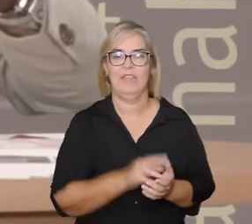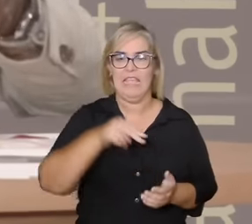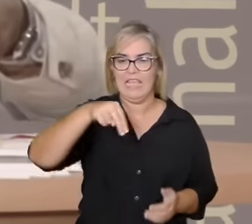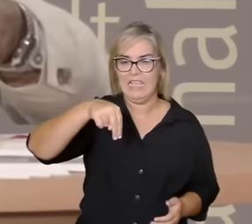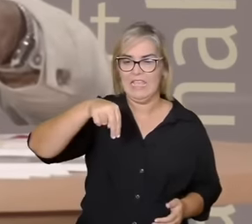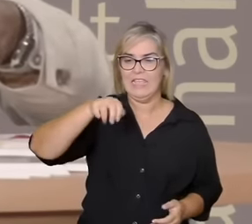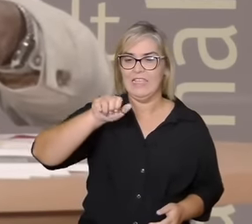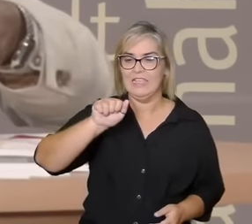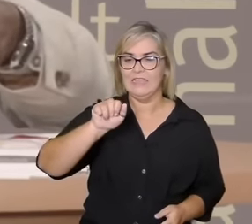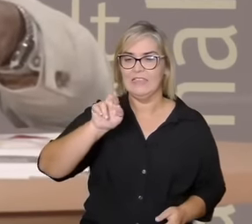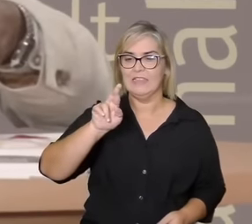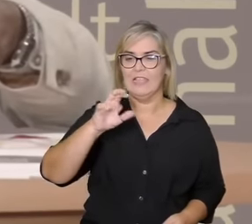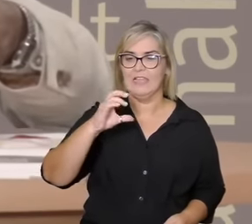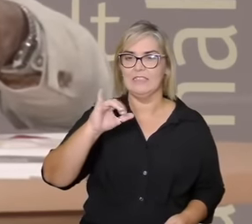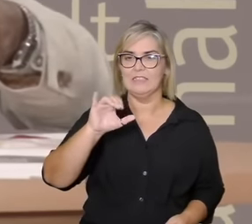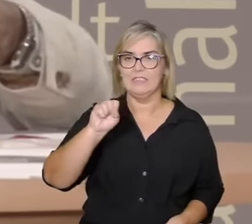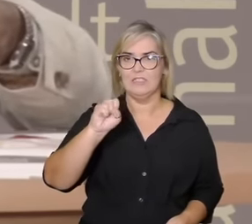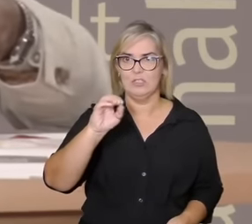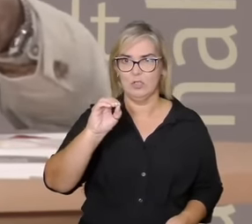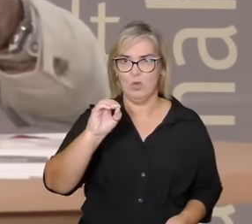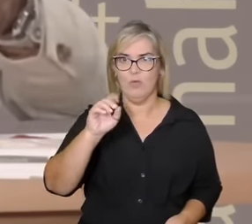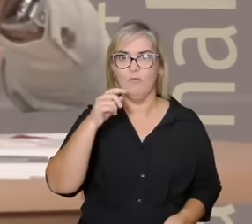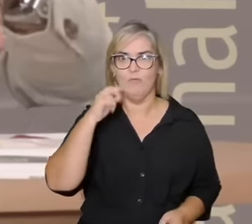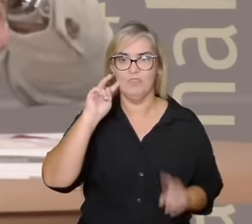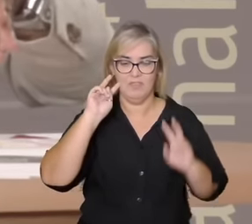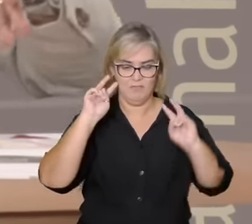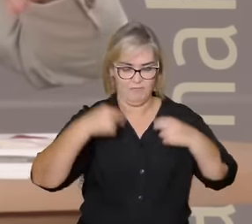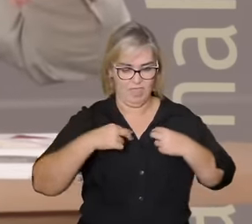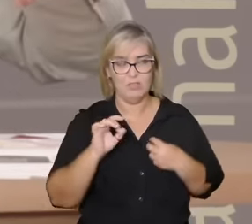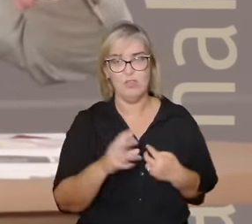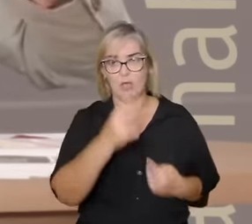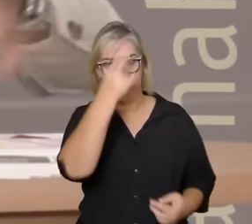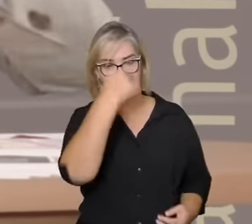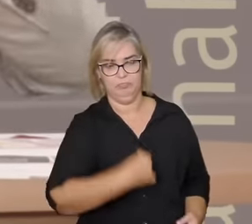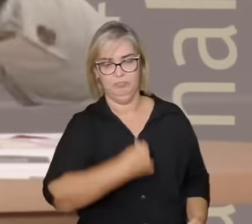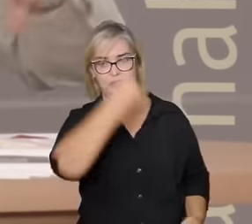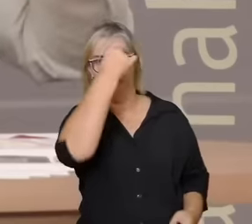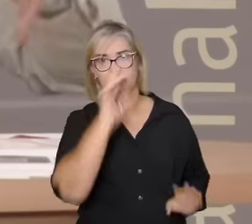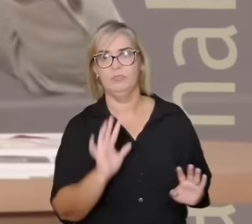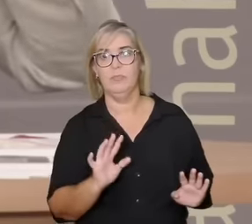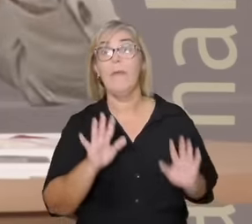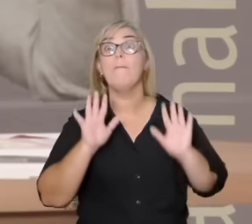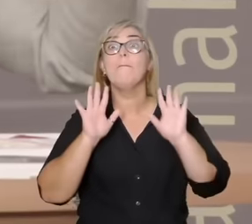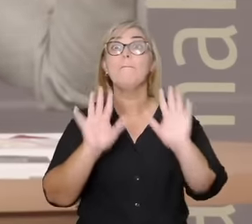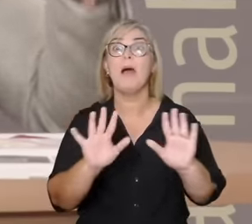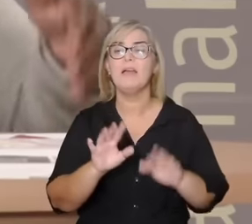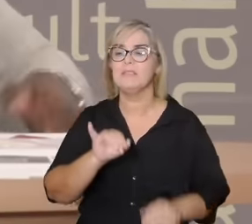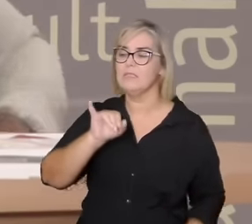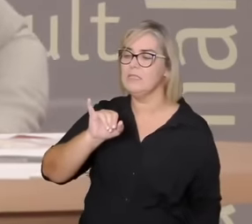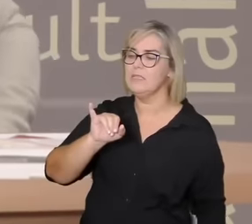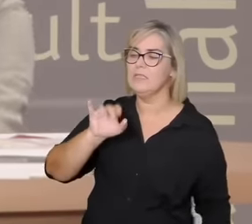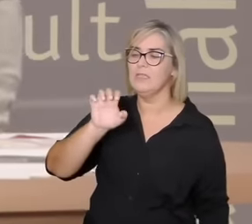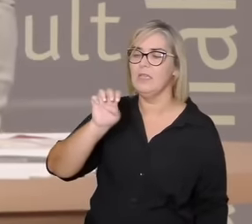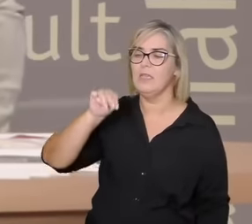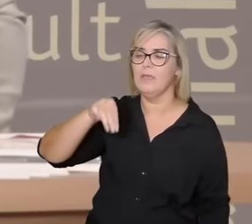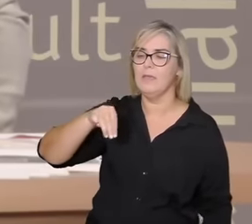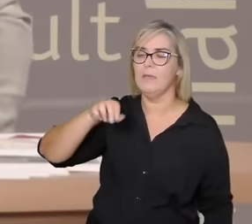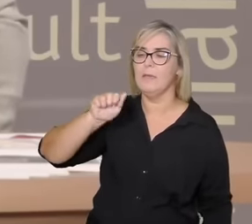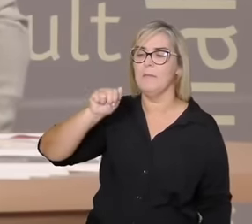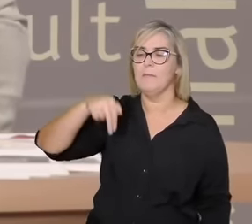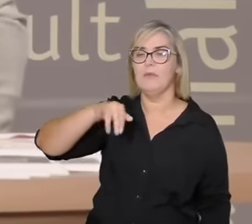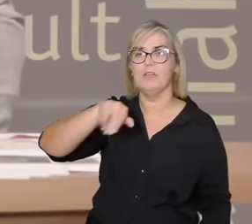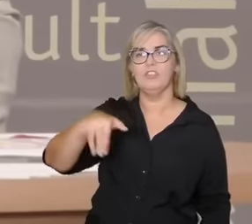ela mergulha e vê alguma coisa que ela tem por dentro ela vê como as suas emoções se movimentam por dentro dela